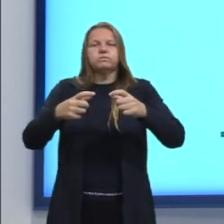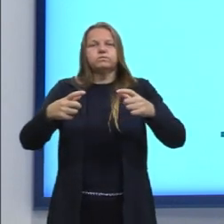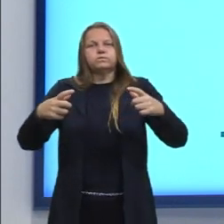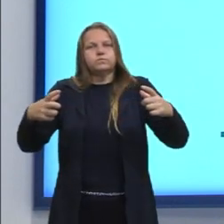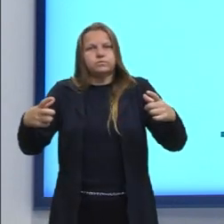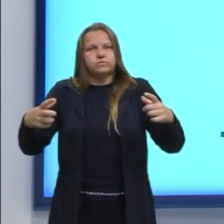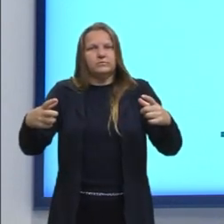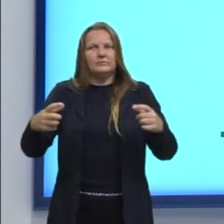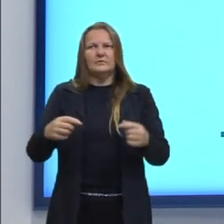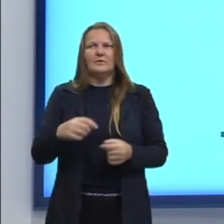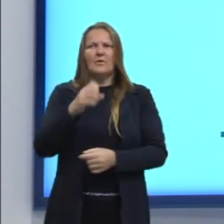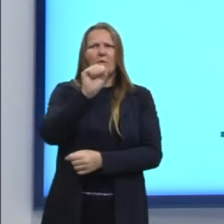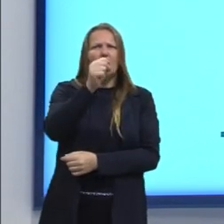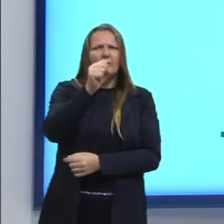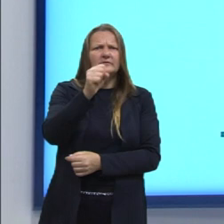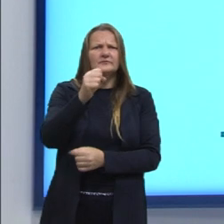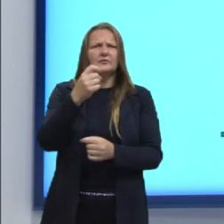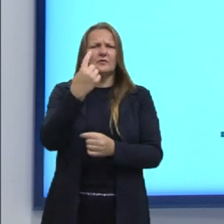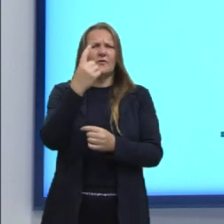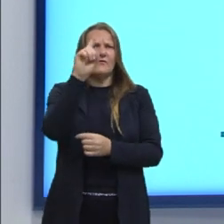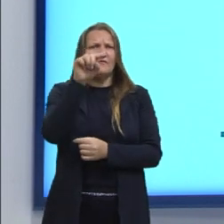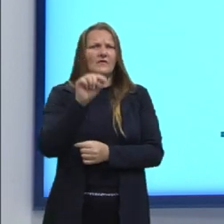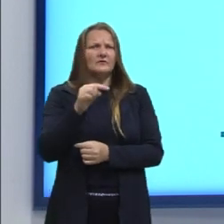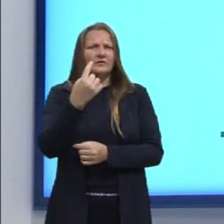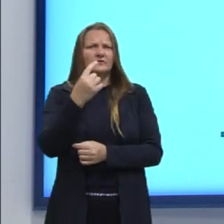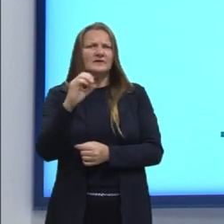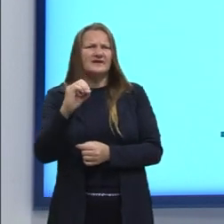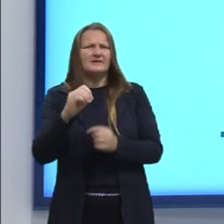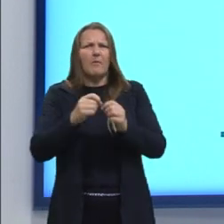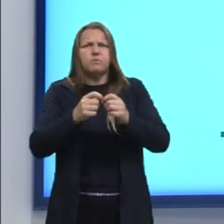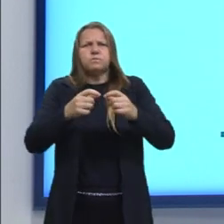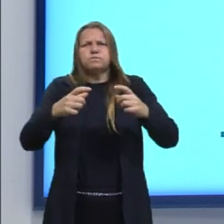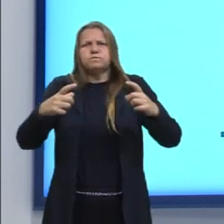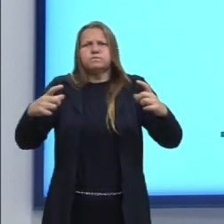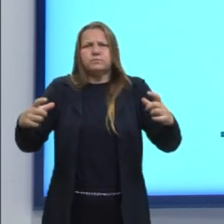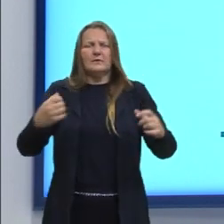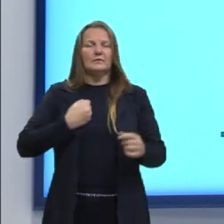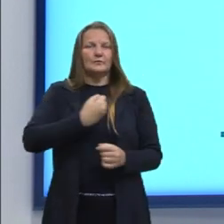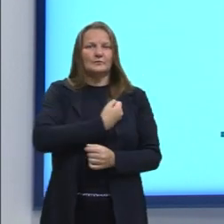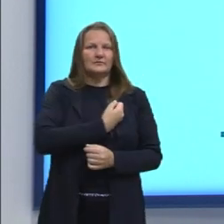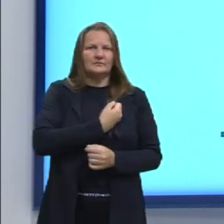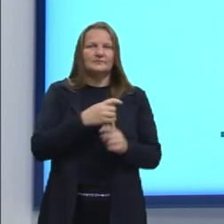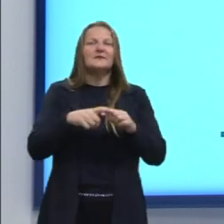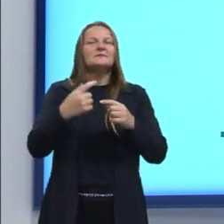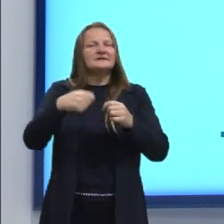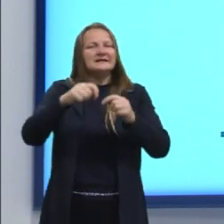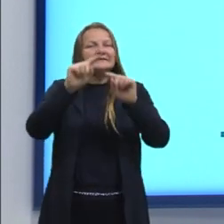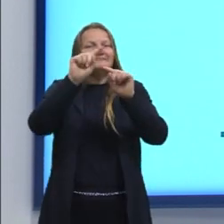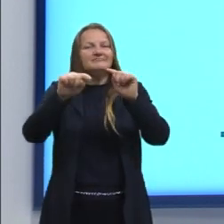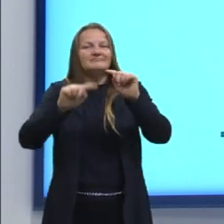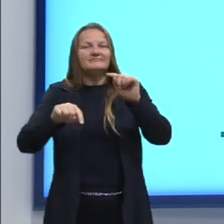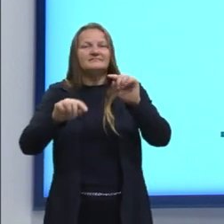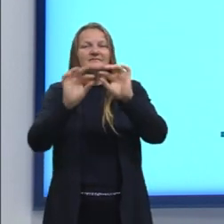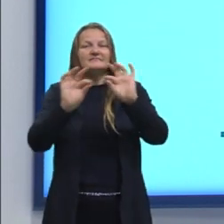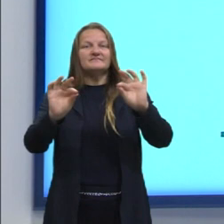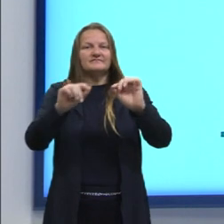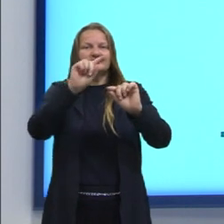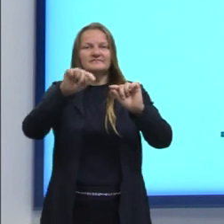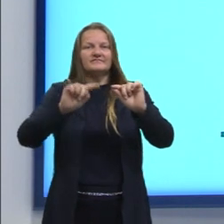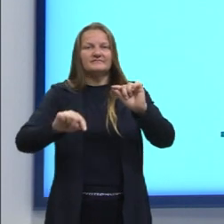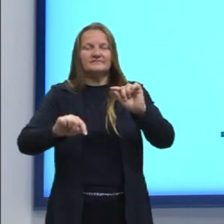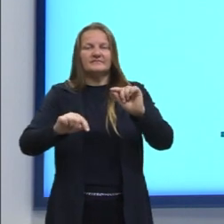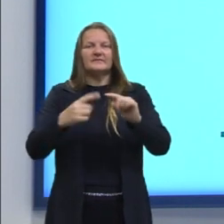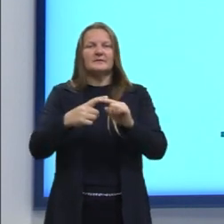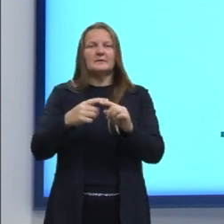calcular o fatorial de 8, o fatorial de 10, são números muito grandes. Então, nós simplificamos o máximo